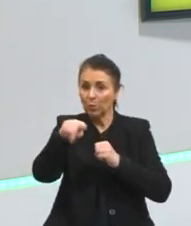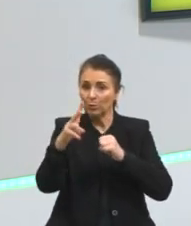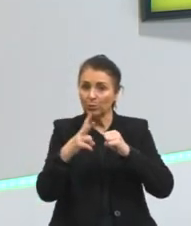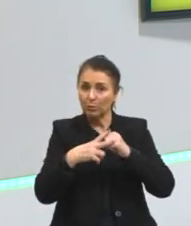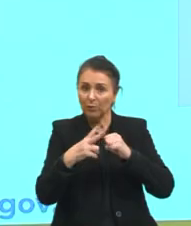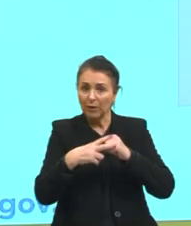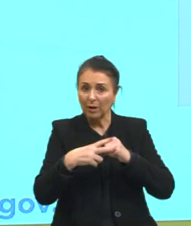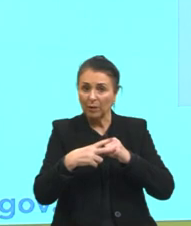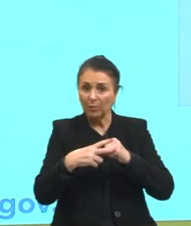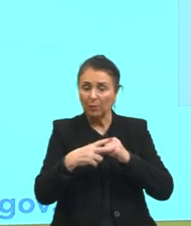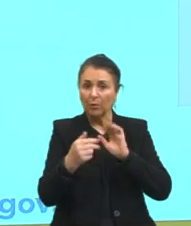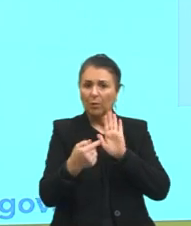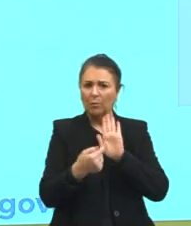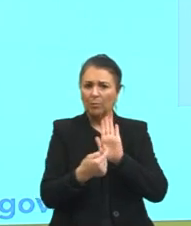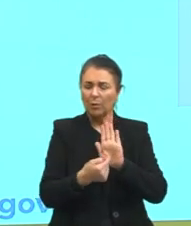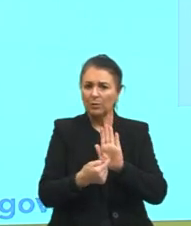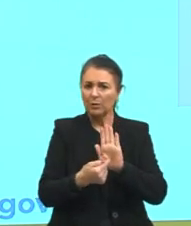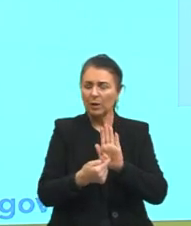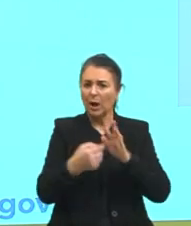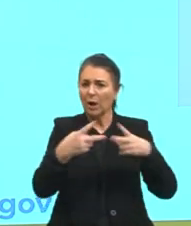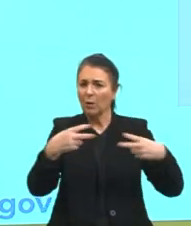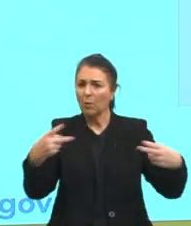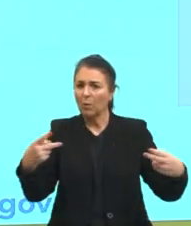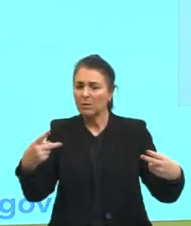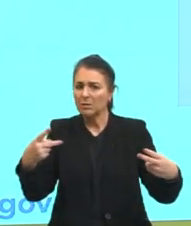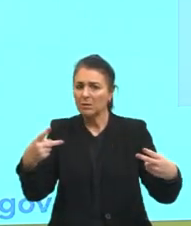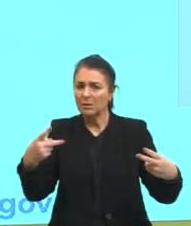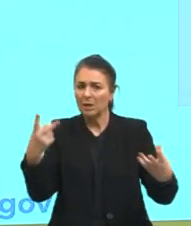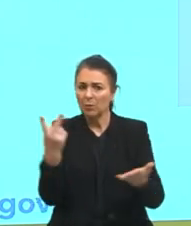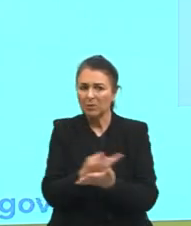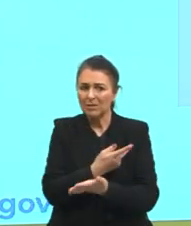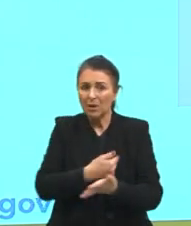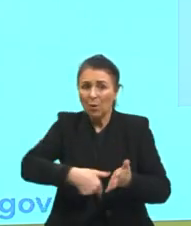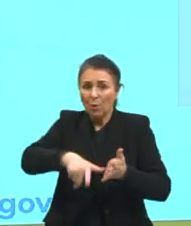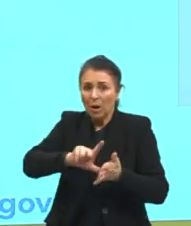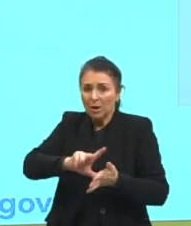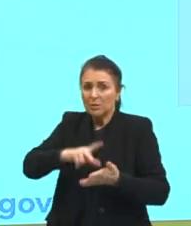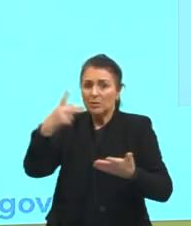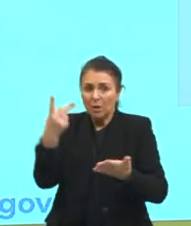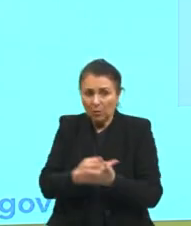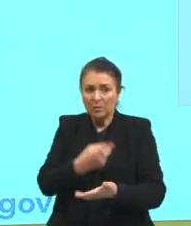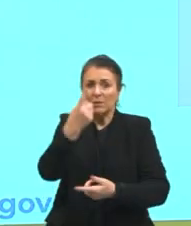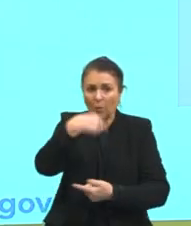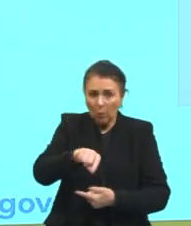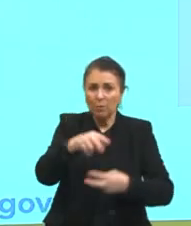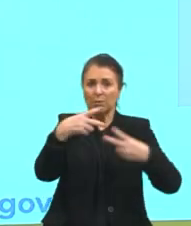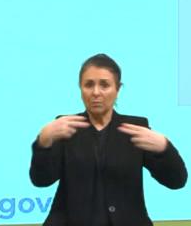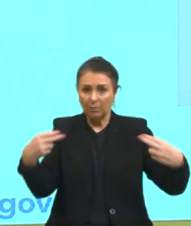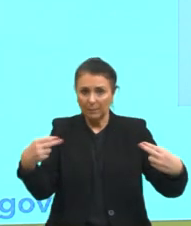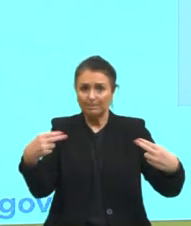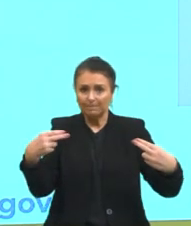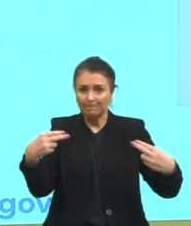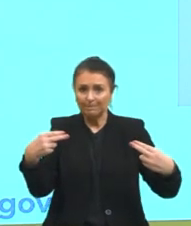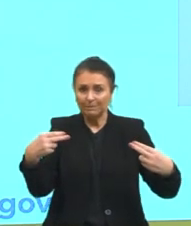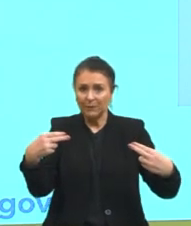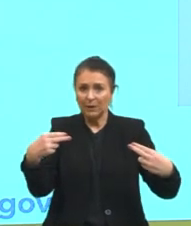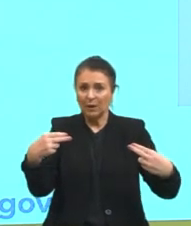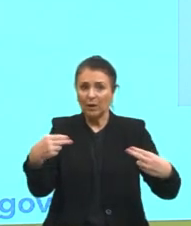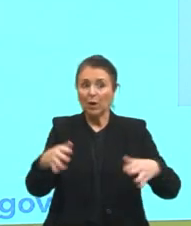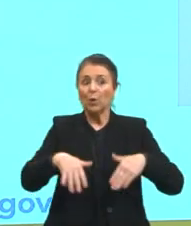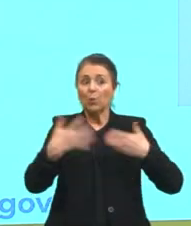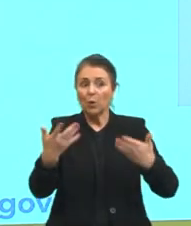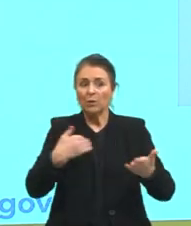referir por exemplo a um fato anterior a outro fato né quando eu leguei